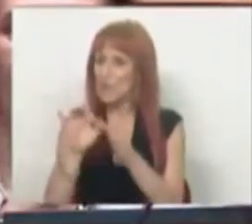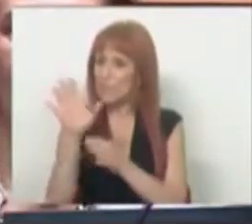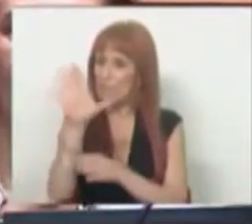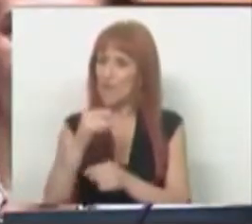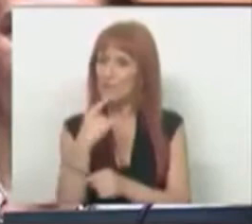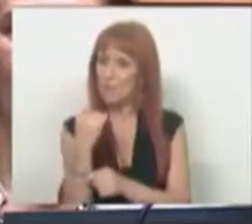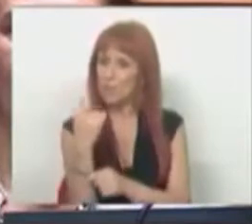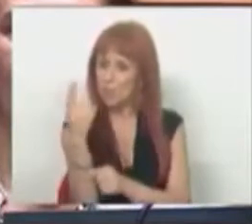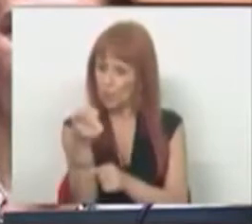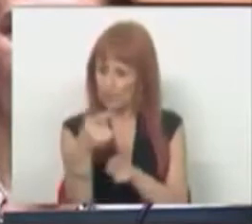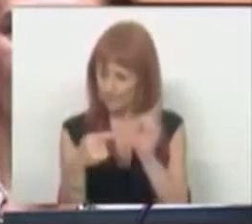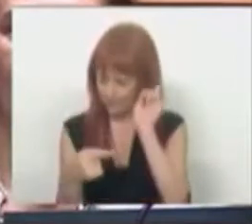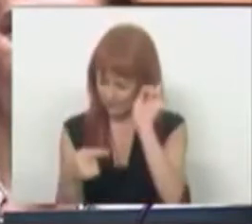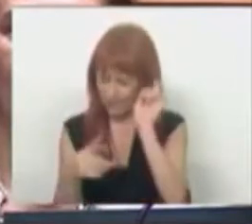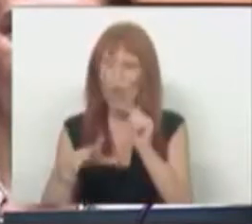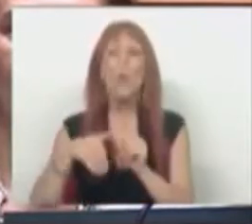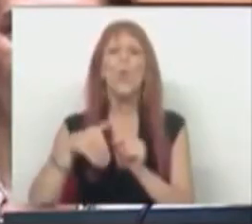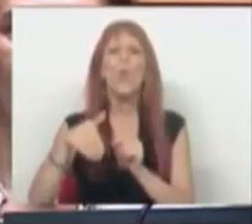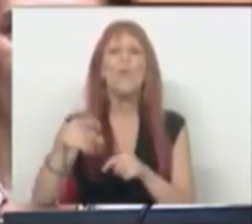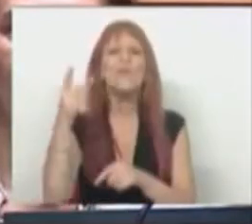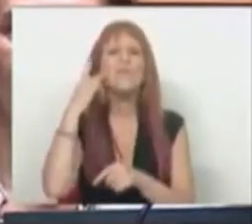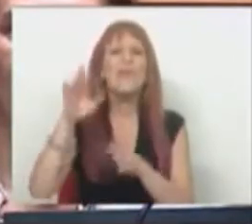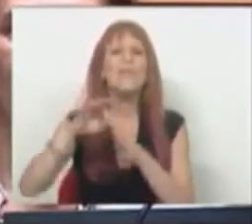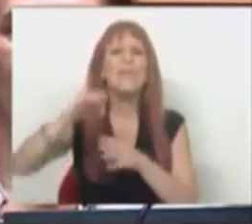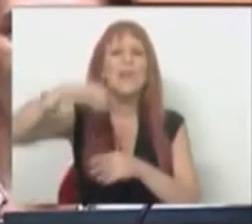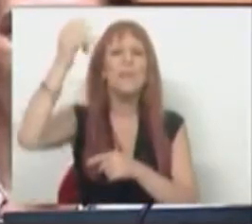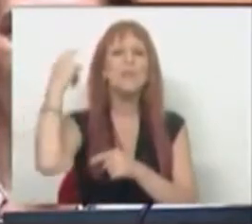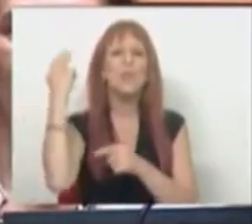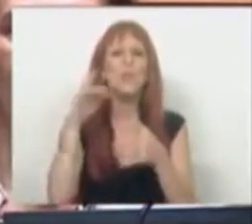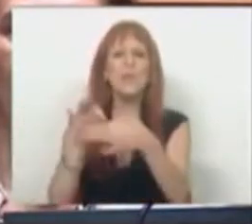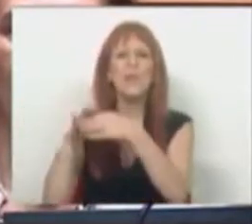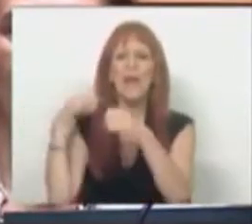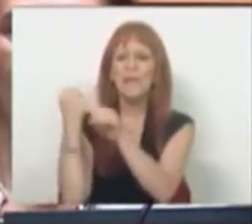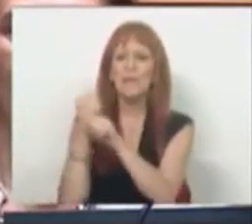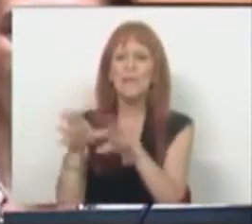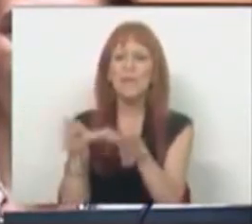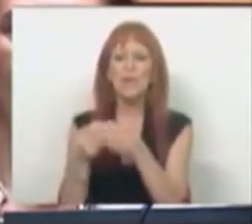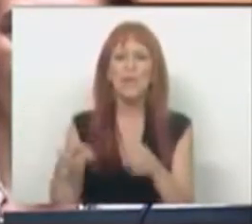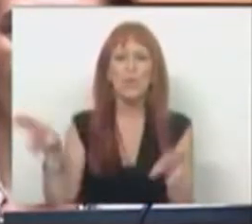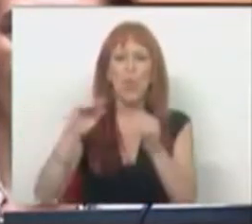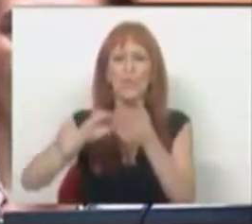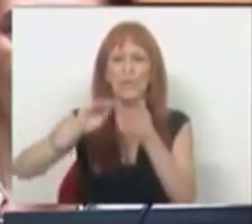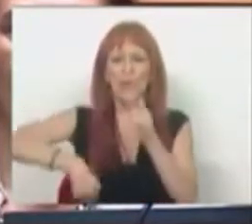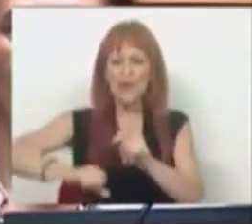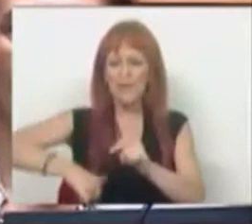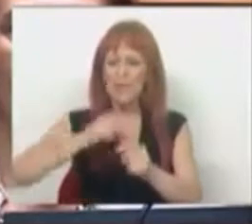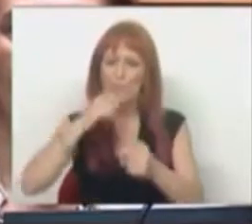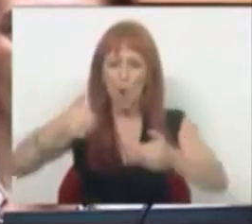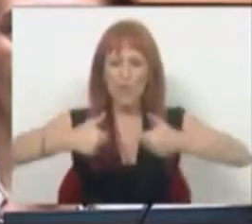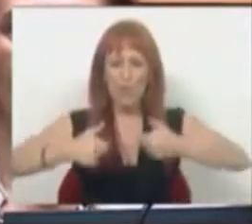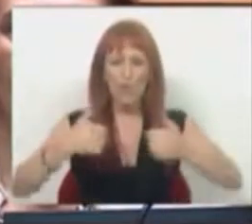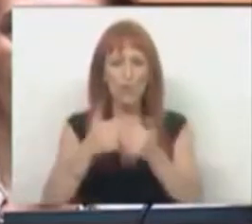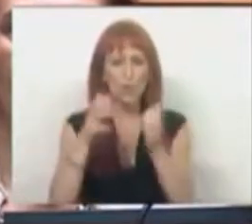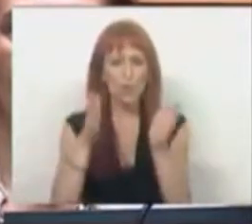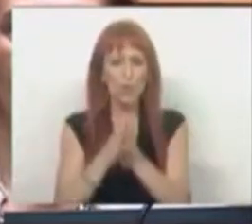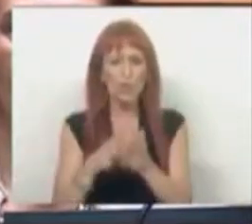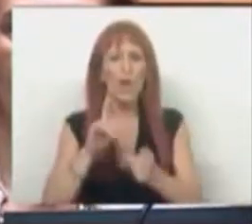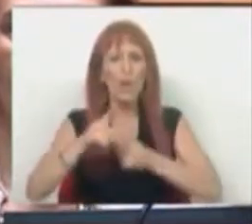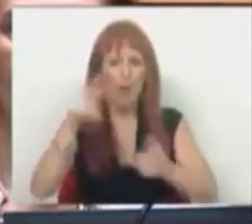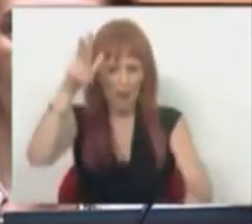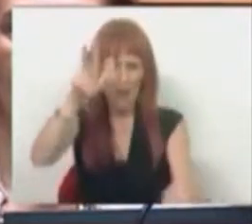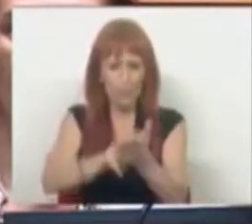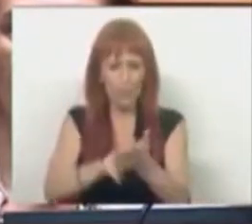uma pergunta. Quando é que vamos ver finalmente a unidade de missão para o novo Pacto Verde, que nos pode ajudar nisto tudo e que foi